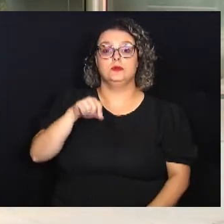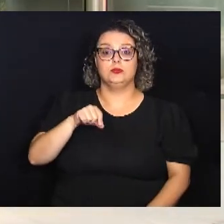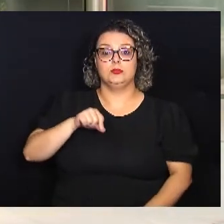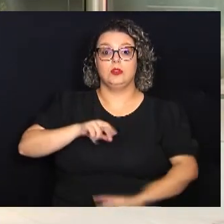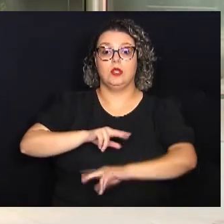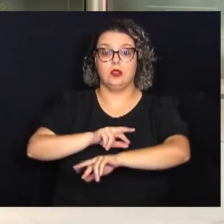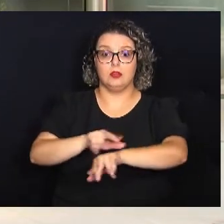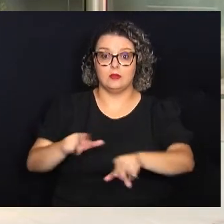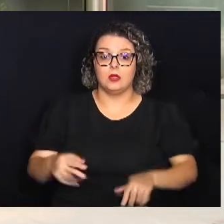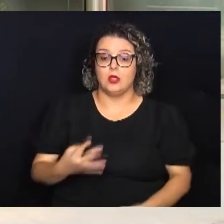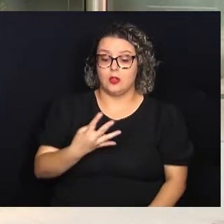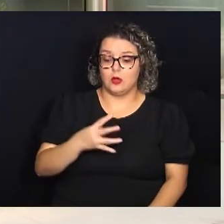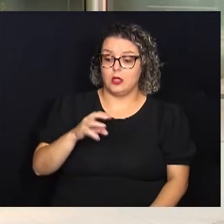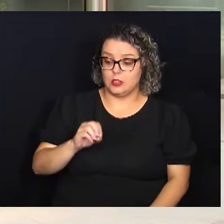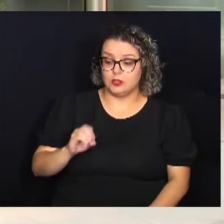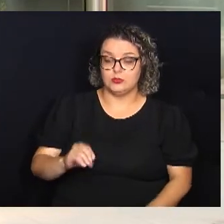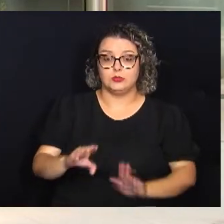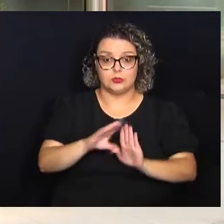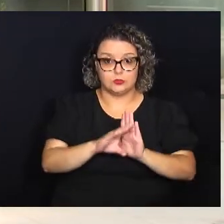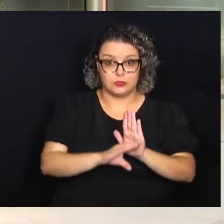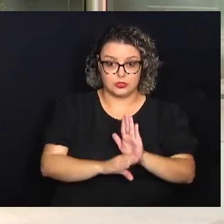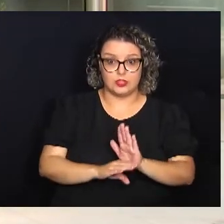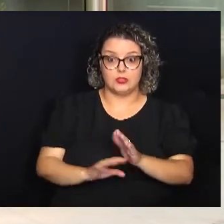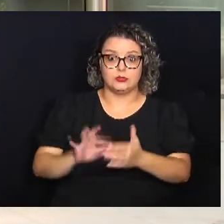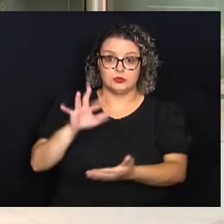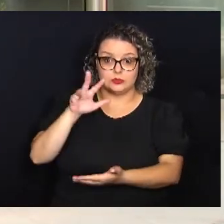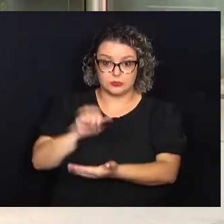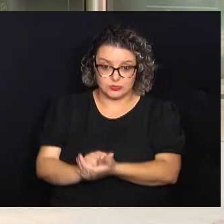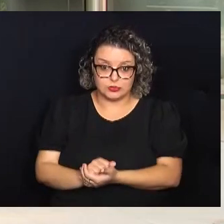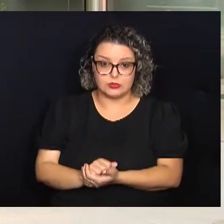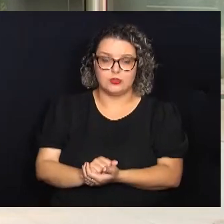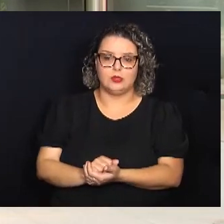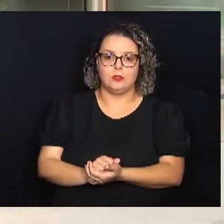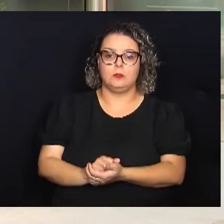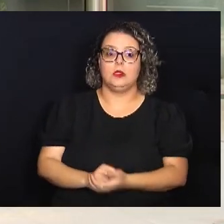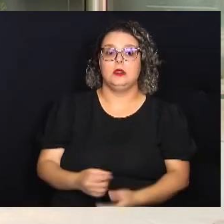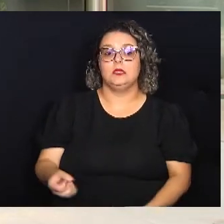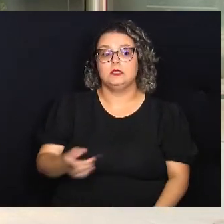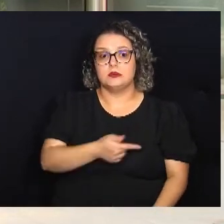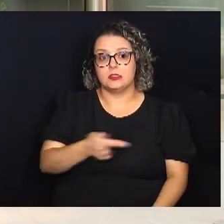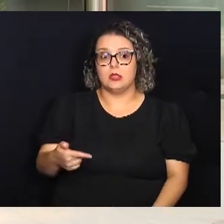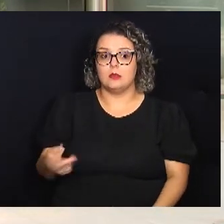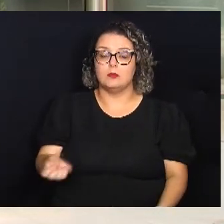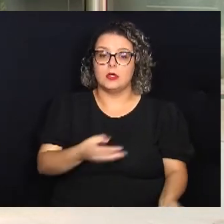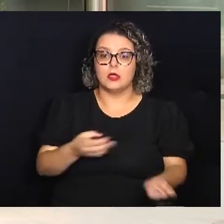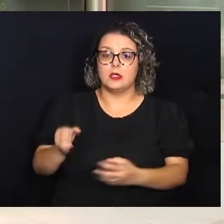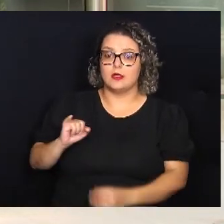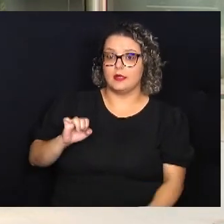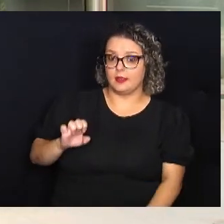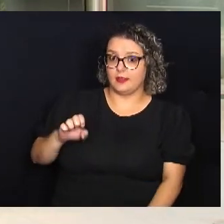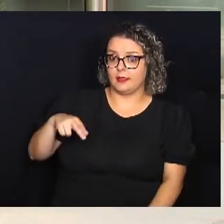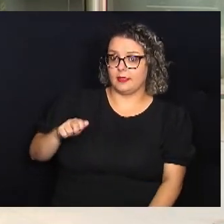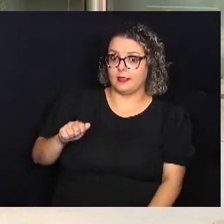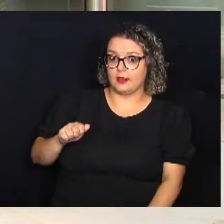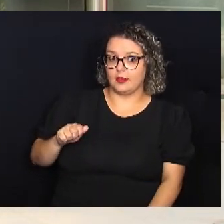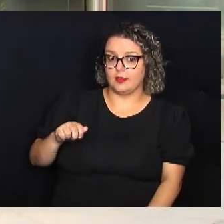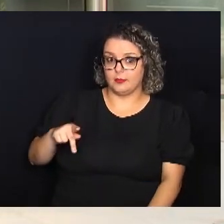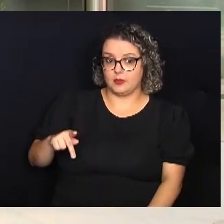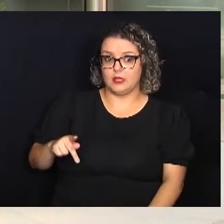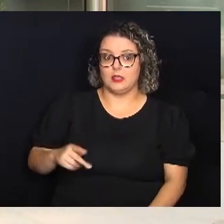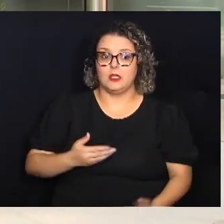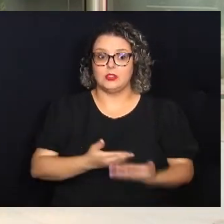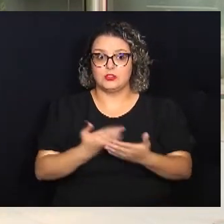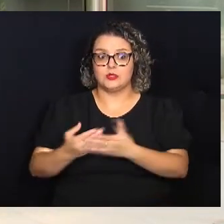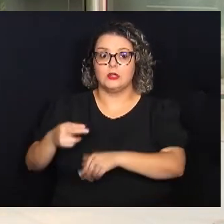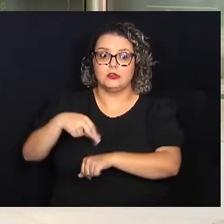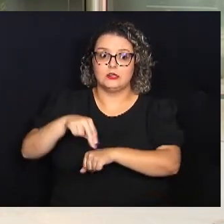selecionado, entre outros 400 projetos inscritos, para a Semana da Inovação, promovida pela ENAP, Escola